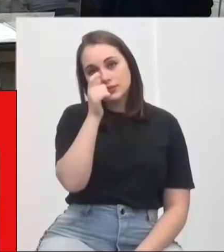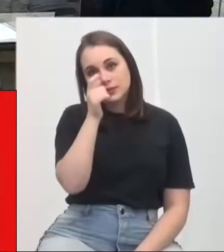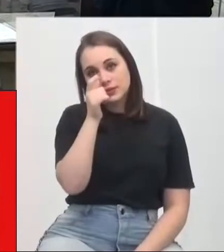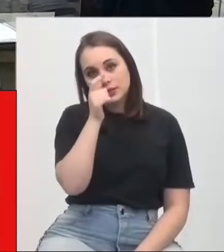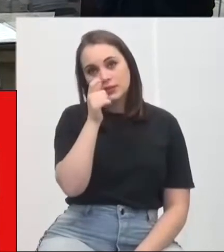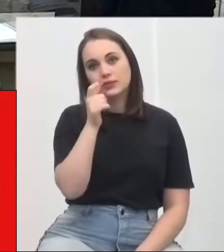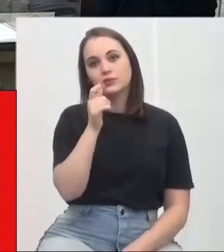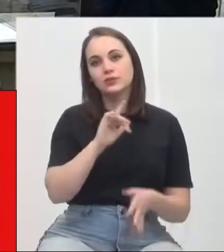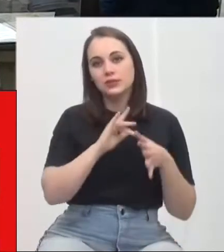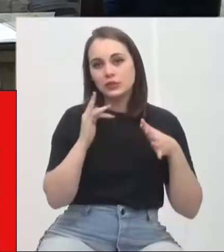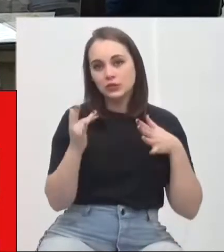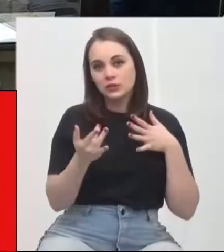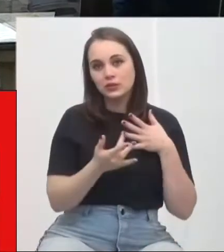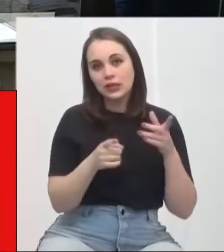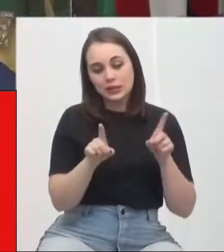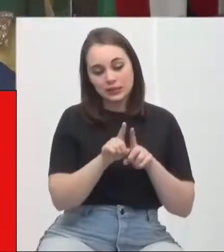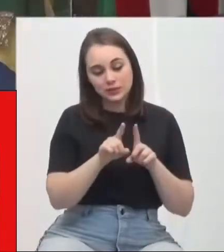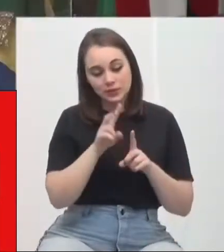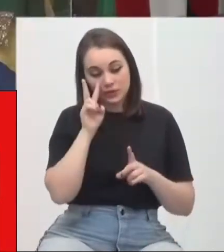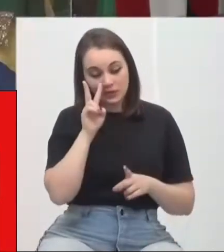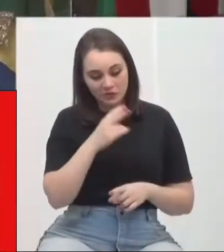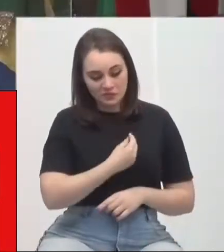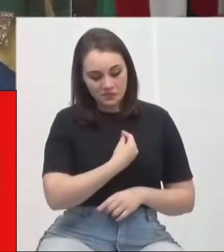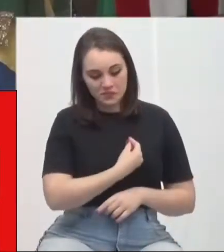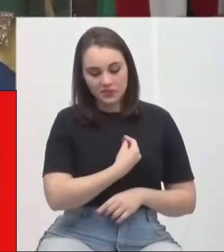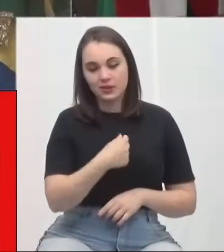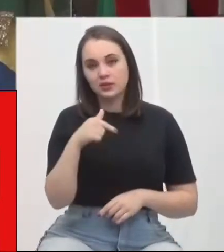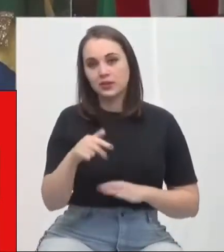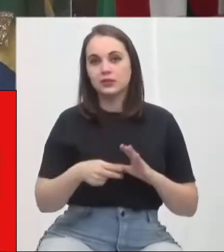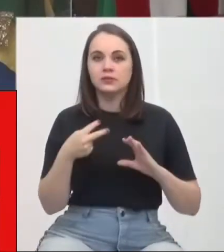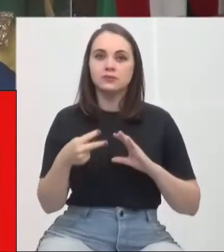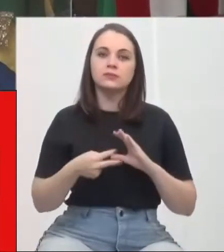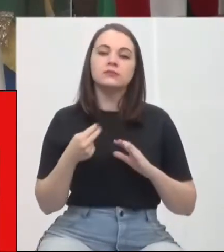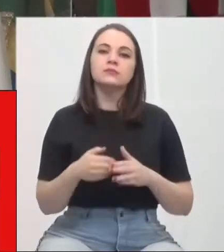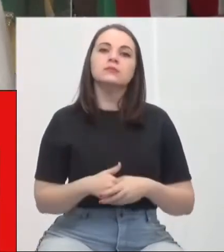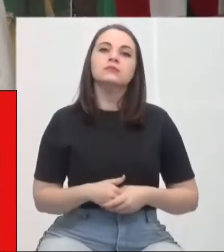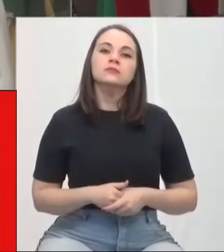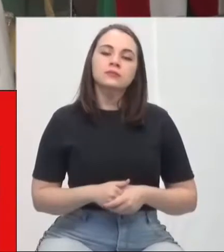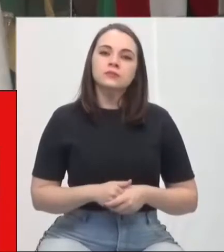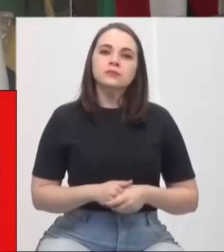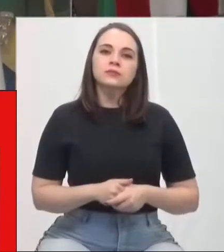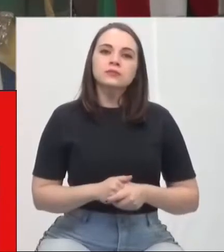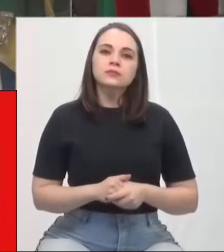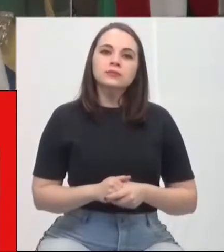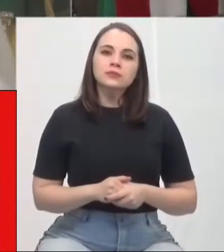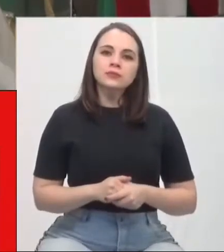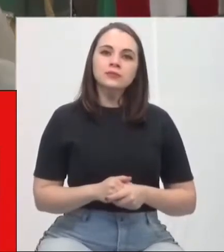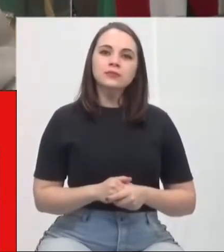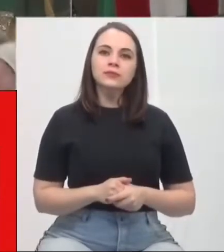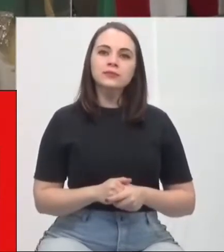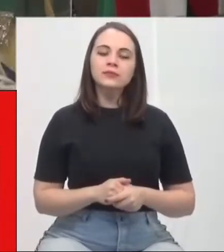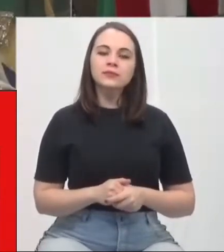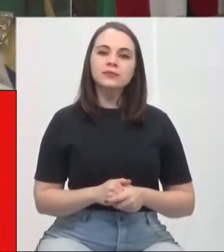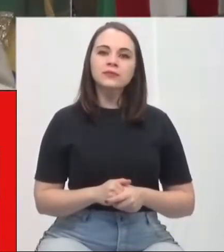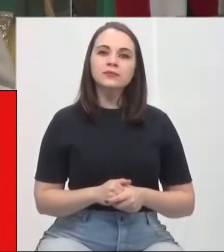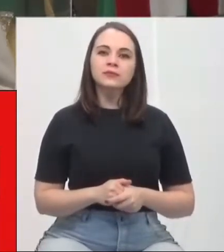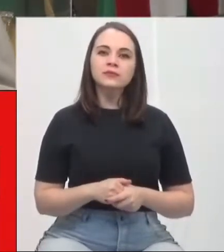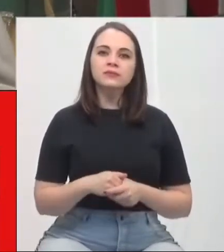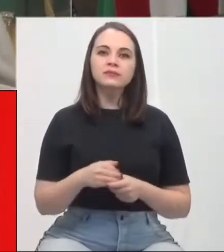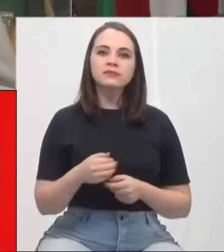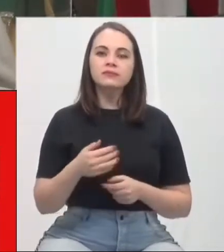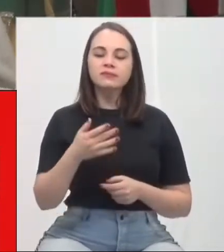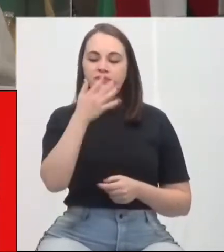dá a honra da presença aqui no plenarinho, e os que nos acompanham pela rede social. Eu fui